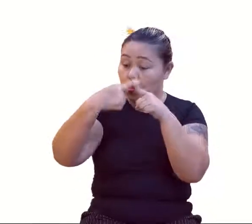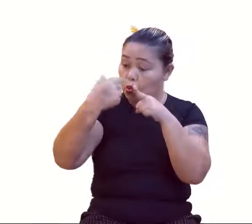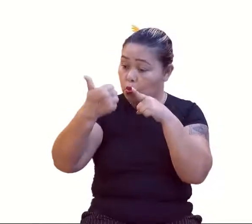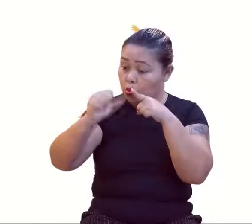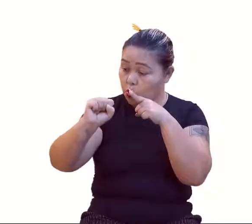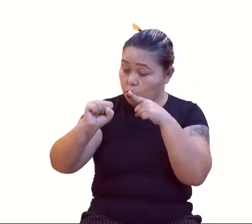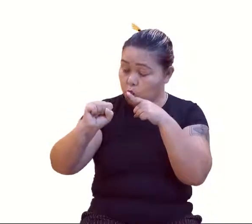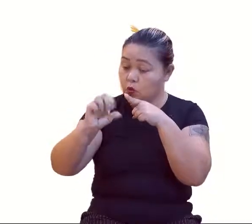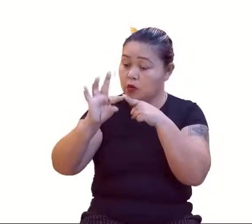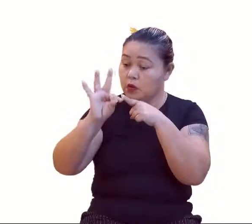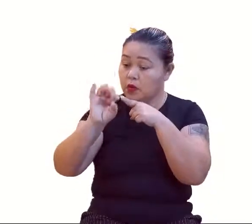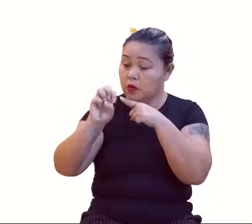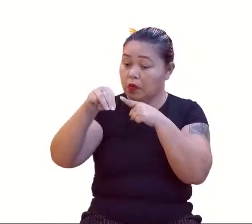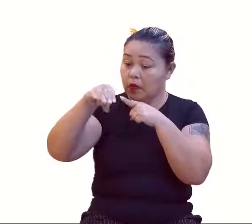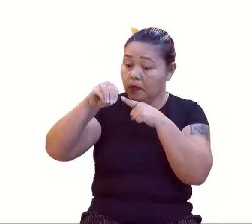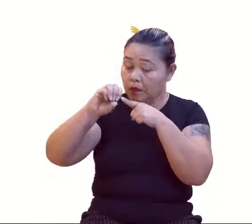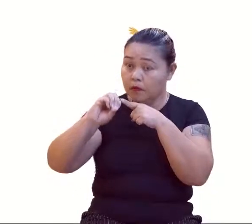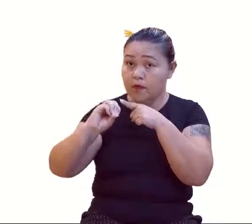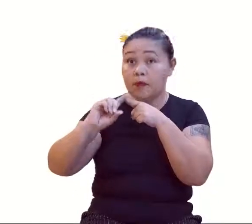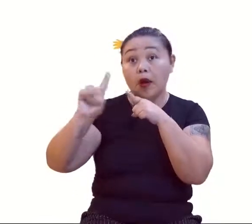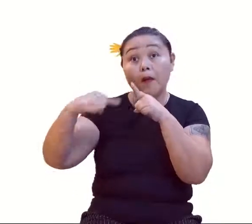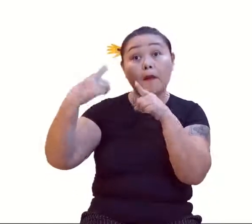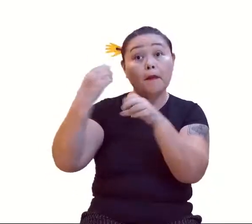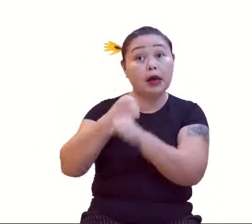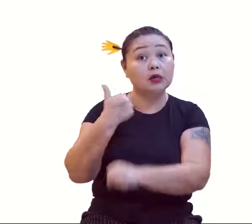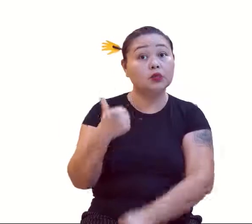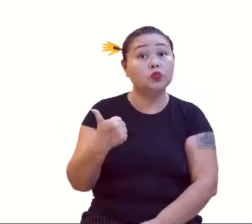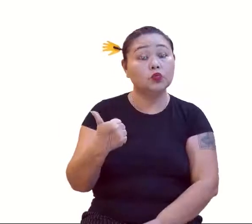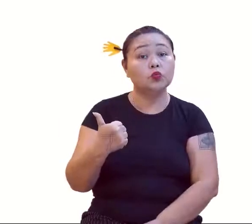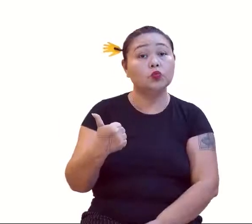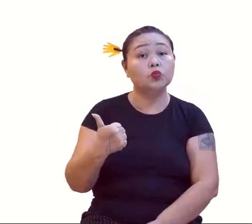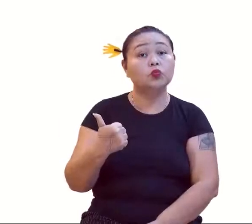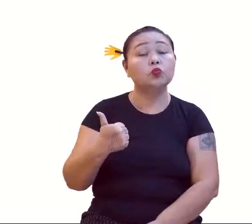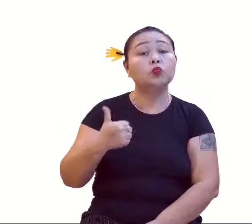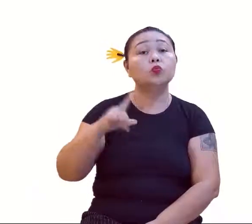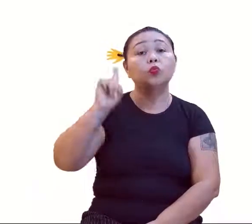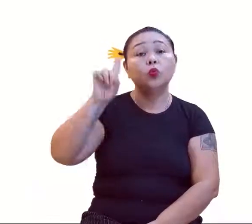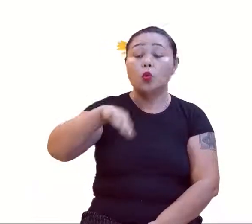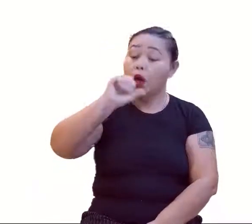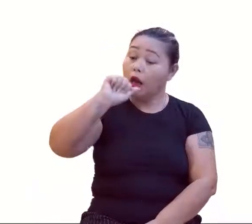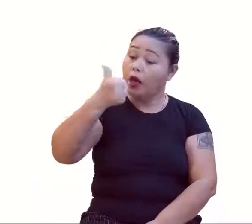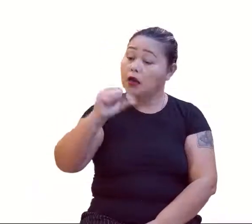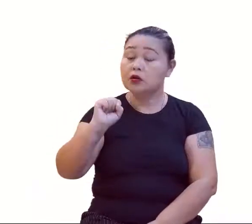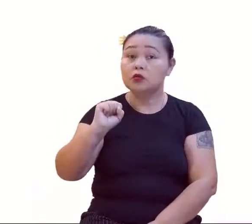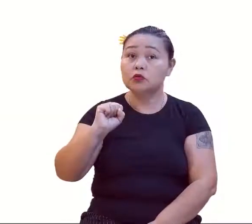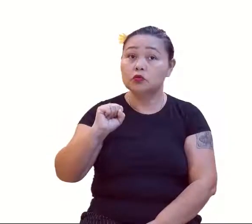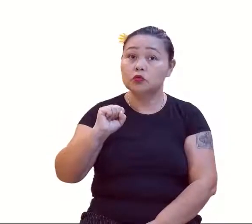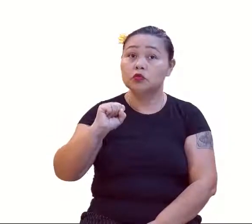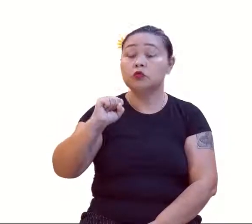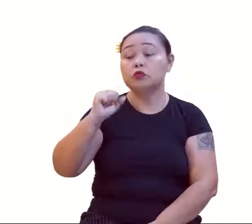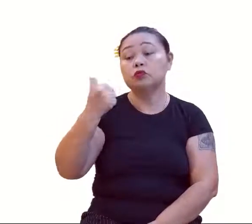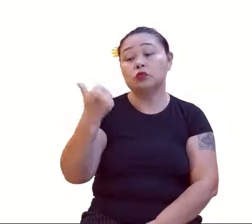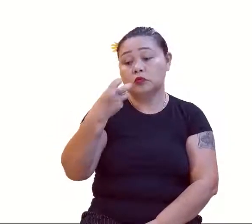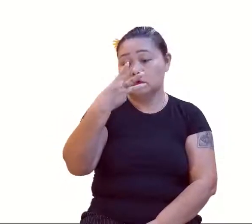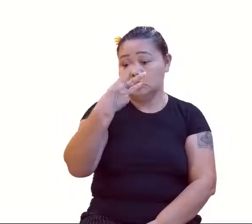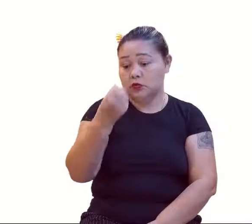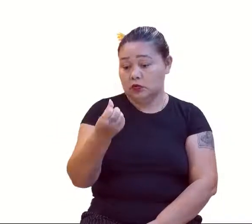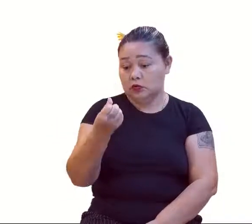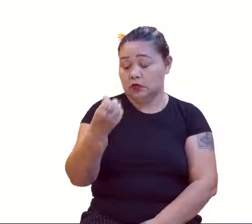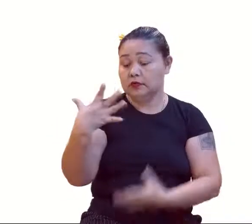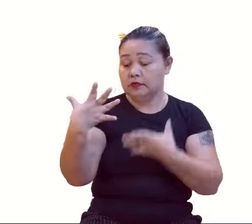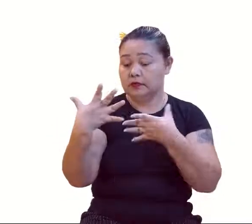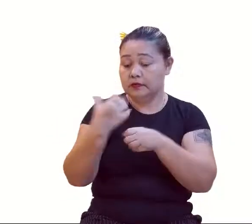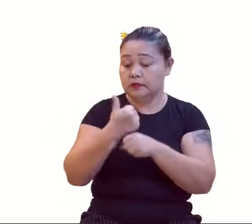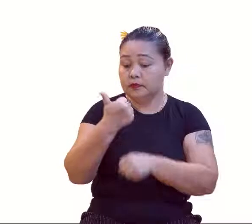termo, o número 18 mais 1. Isso. Então, quem é o meu A18? Duas vezes 18? 36. 36